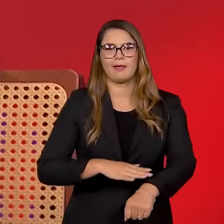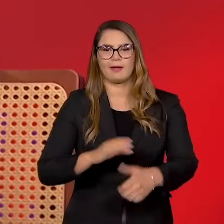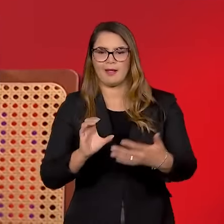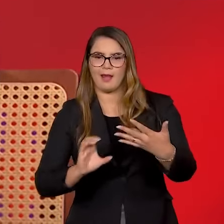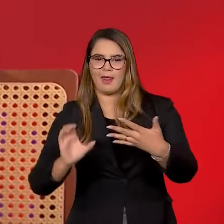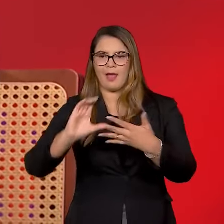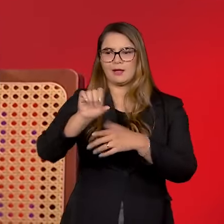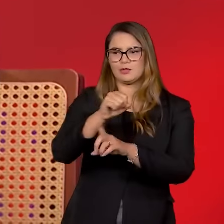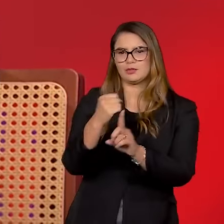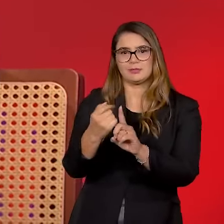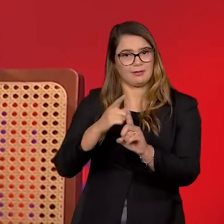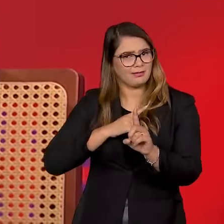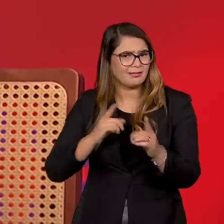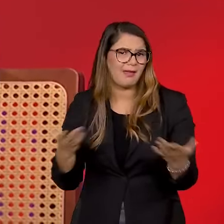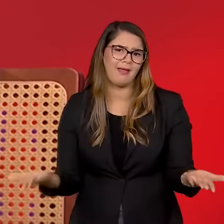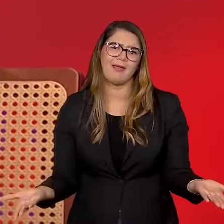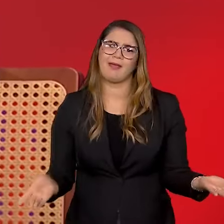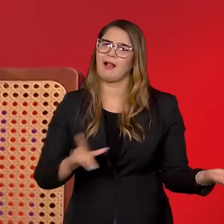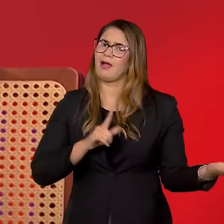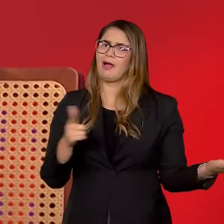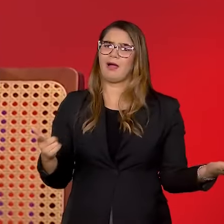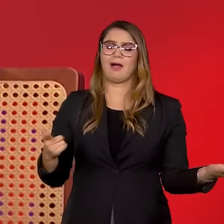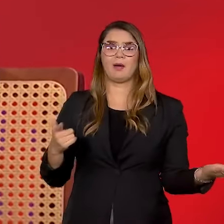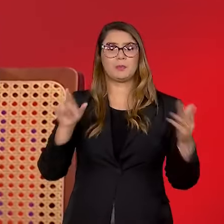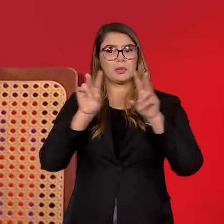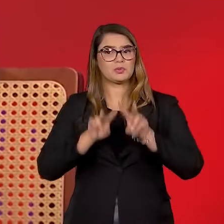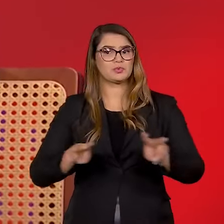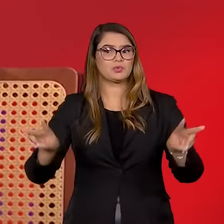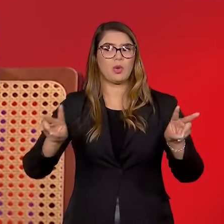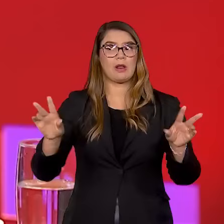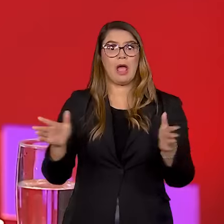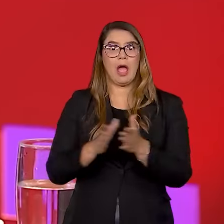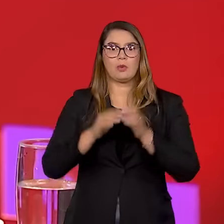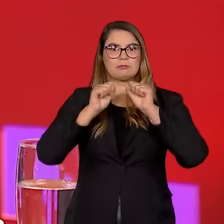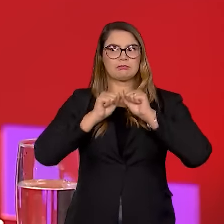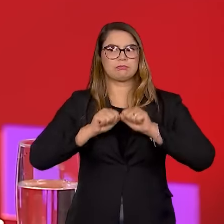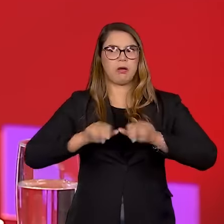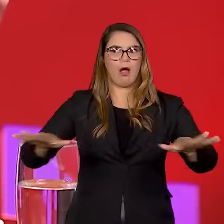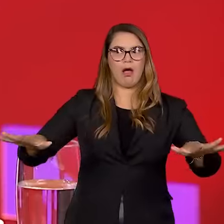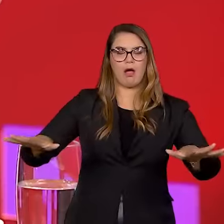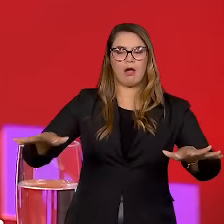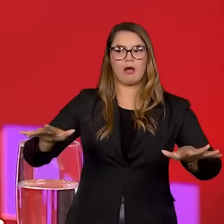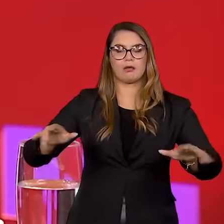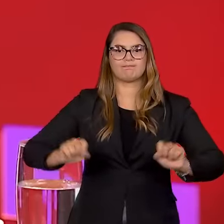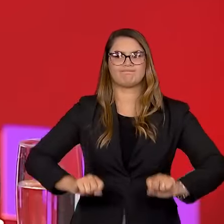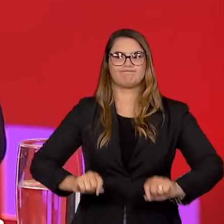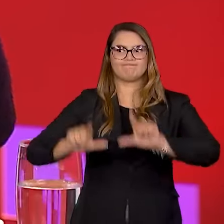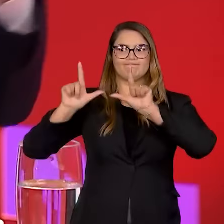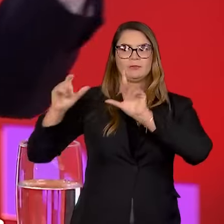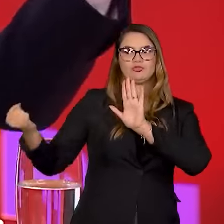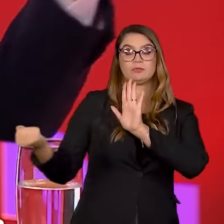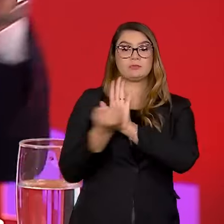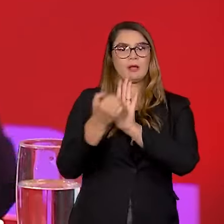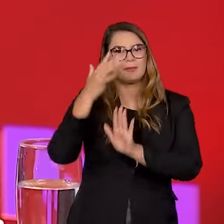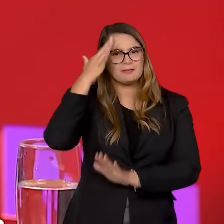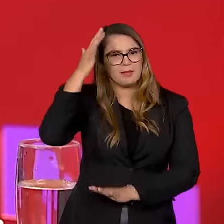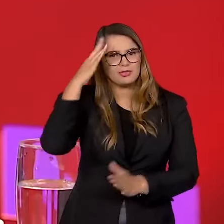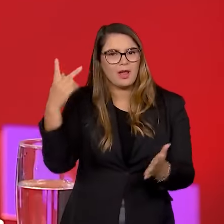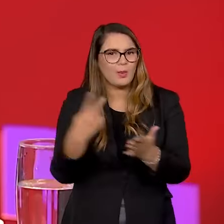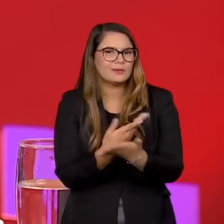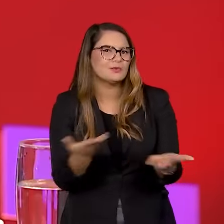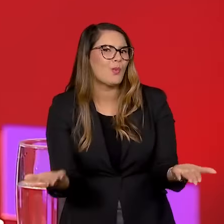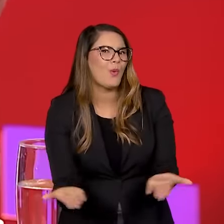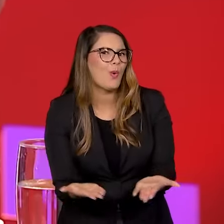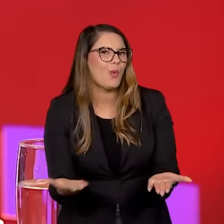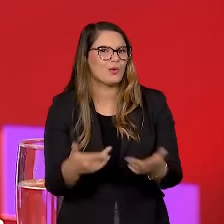social, infelizmente. Aos nossos olhos, alguns escândalos talvez tenham tido mais relevo destaque. Mas imagina o está acontecendo hoje no